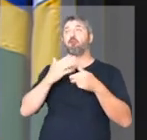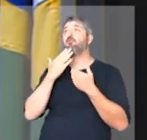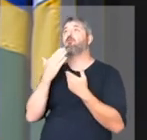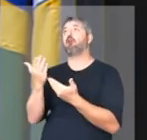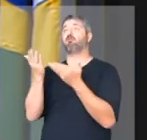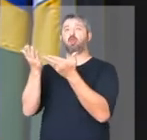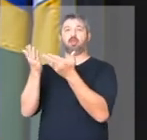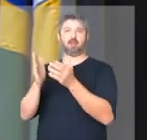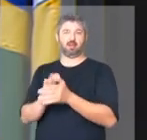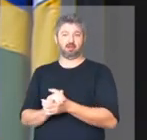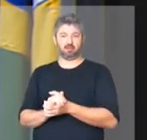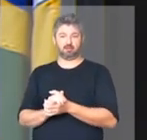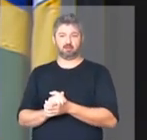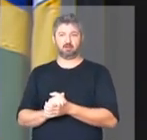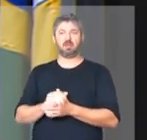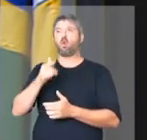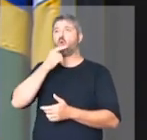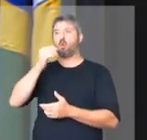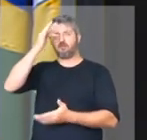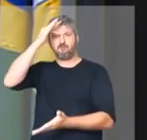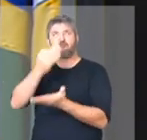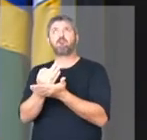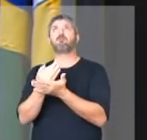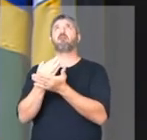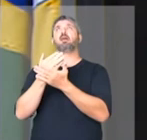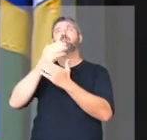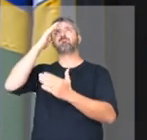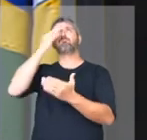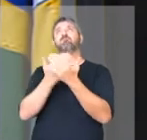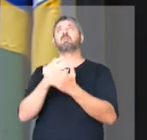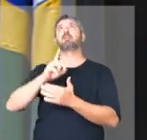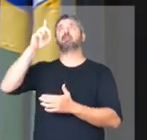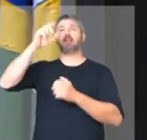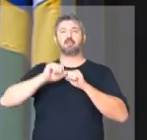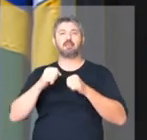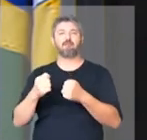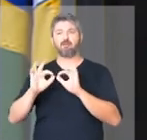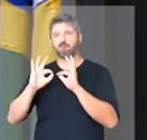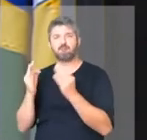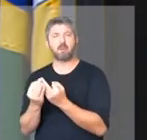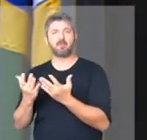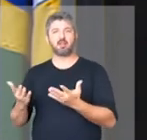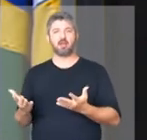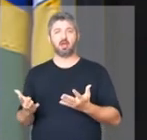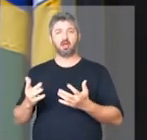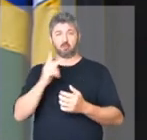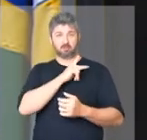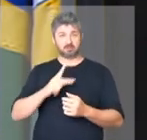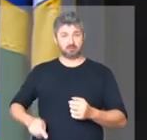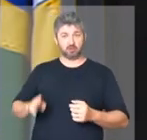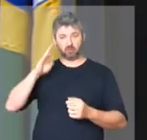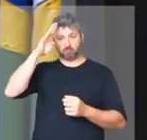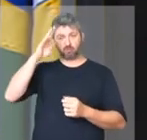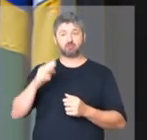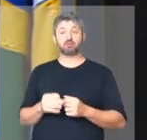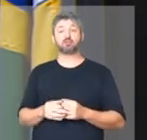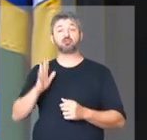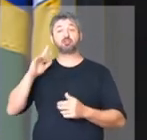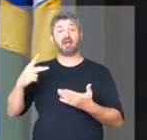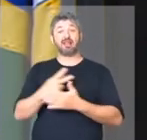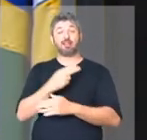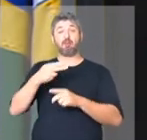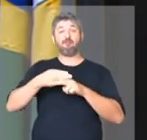É um presidente temente a Deus, um presidente que defende a família e um presidente que já passou por até uma